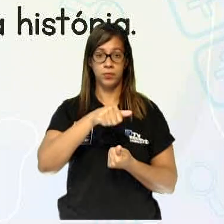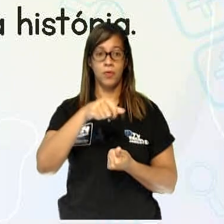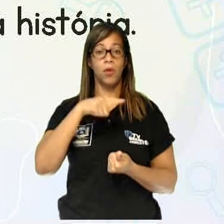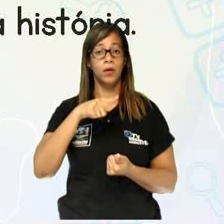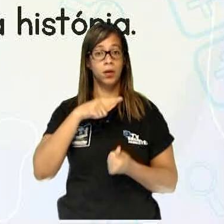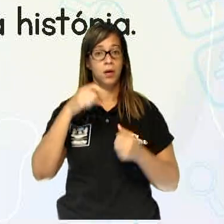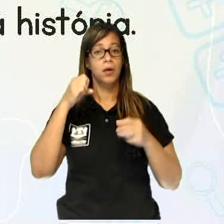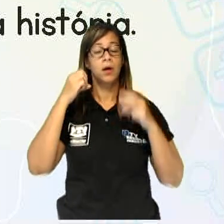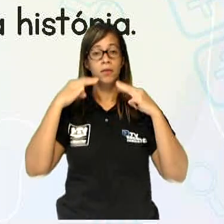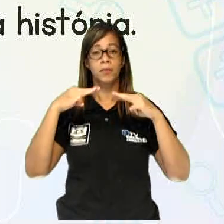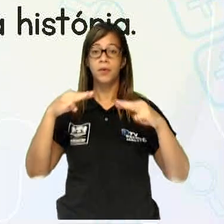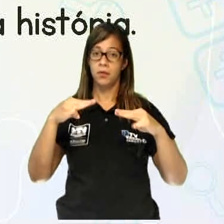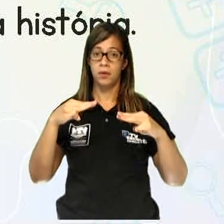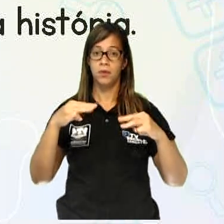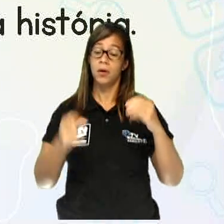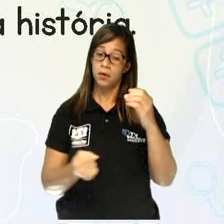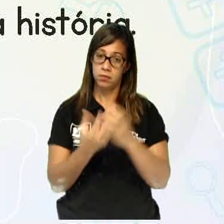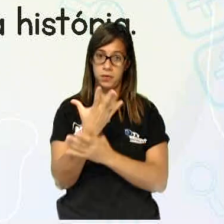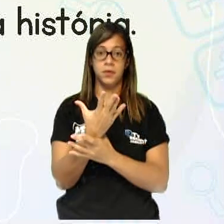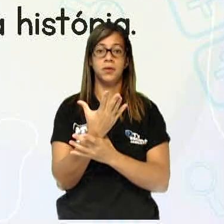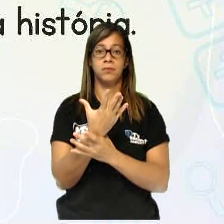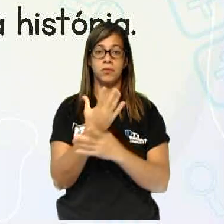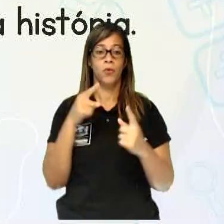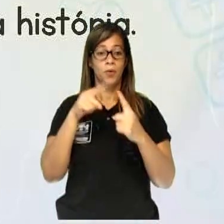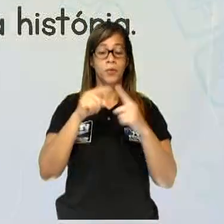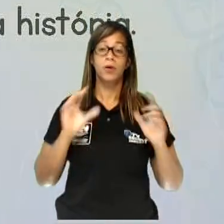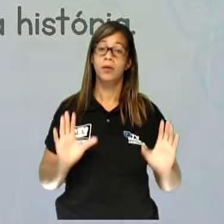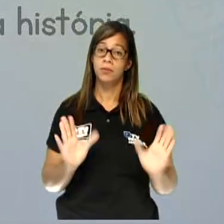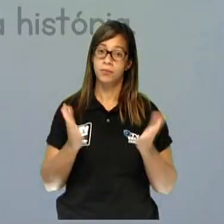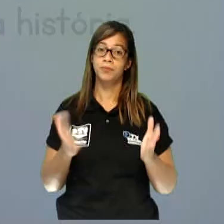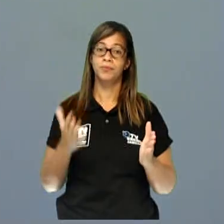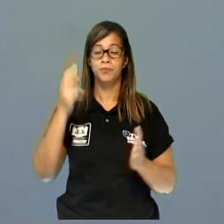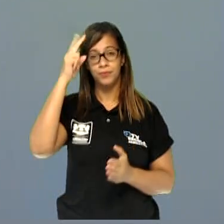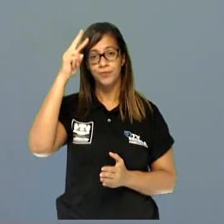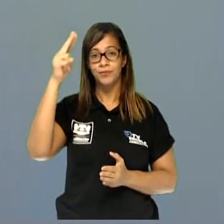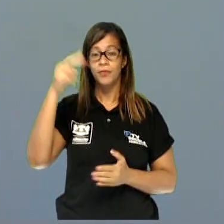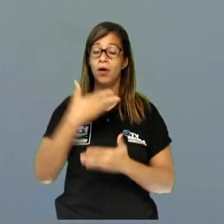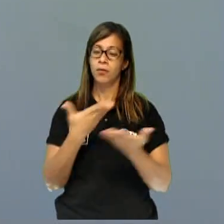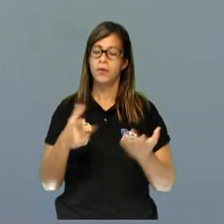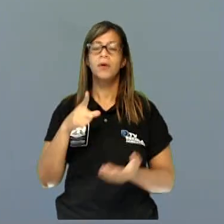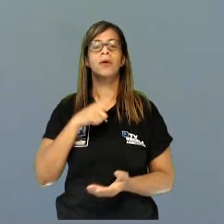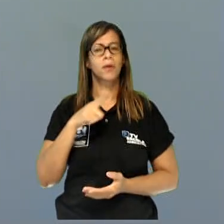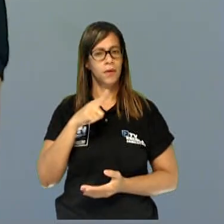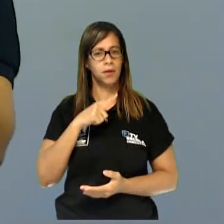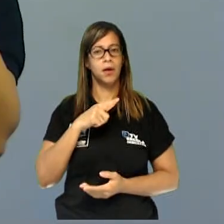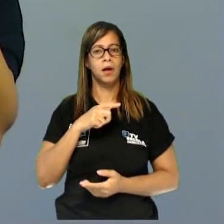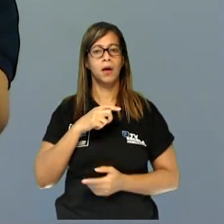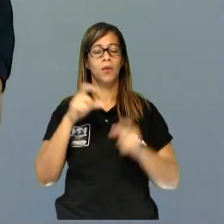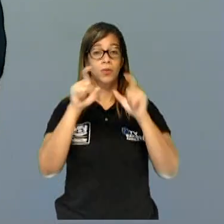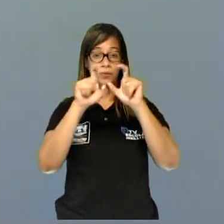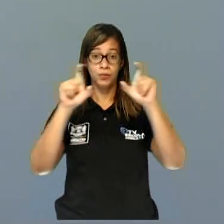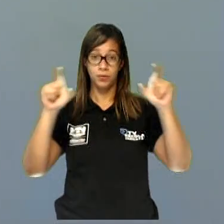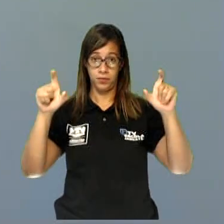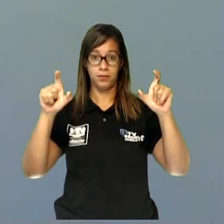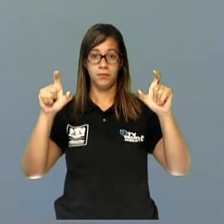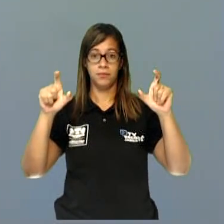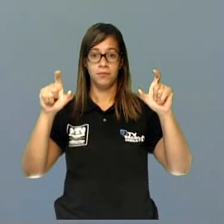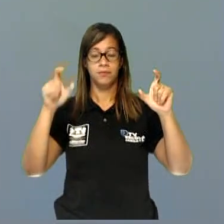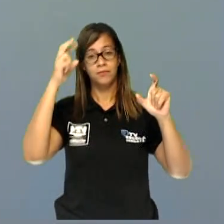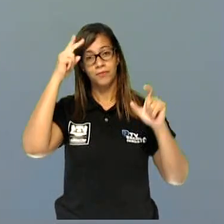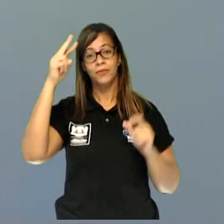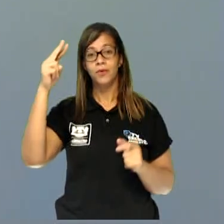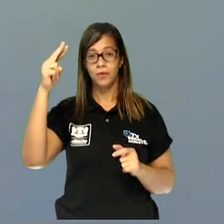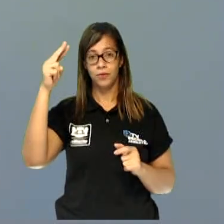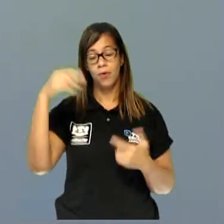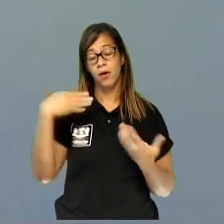Crie você também o eixo motivador para a sua história. Bom, você já tem aí o título da sua história, quem, como vai ser o narrador, se vai